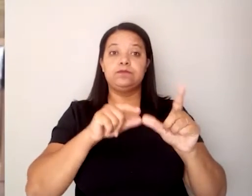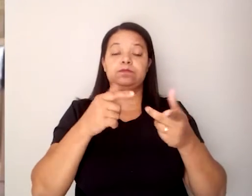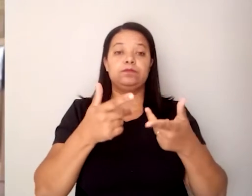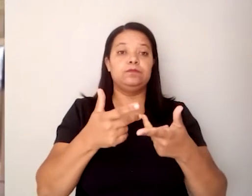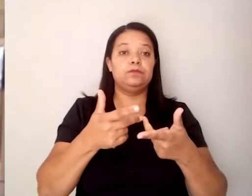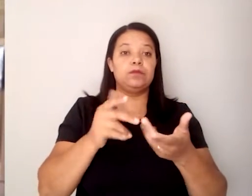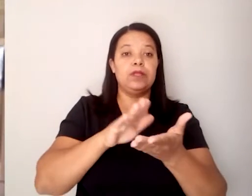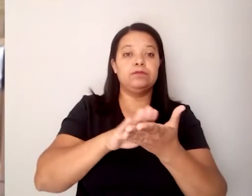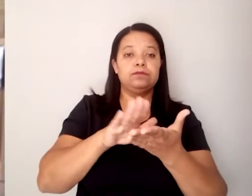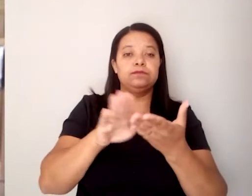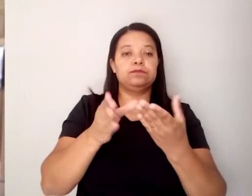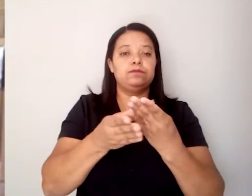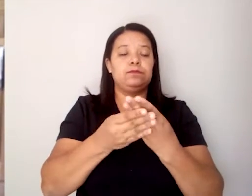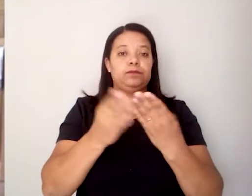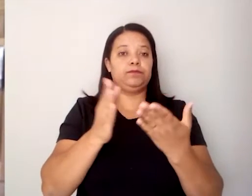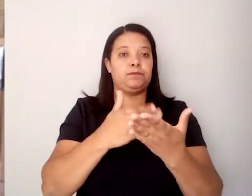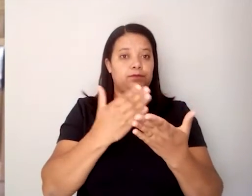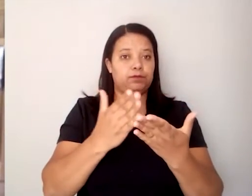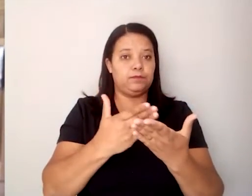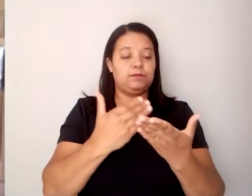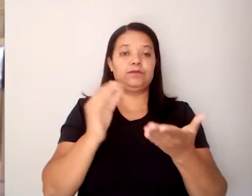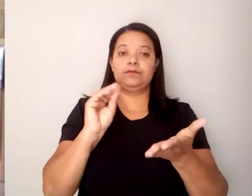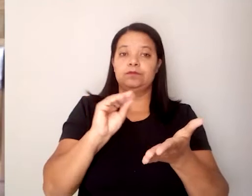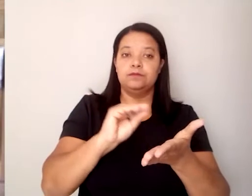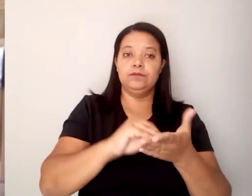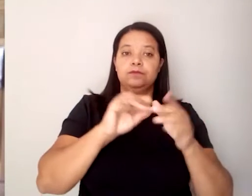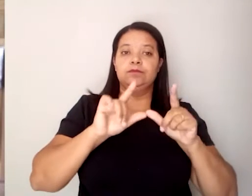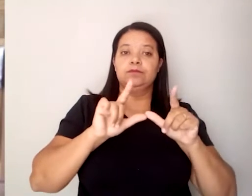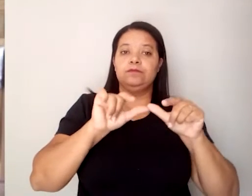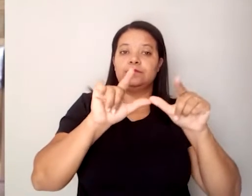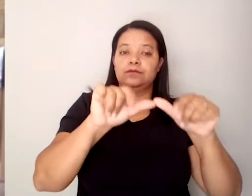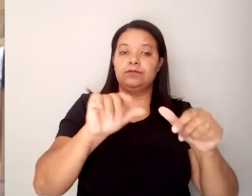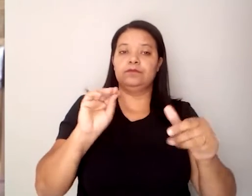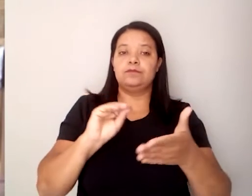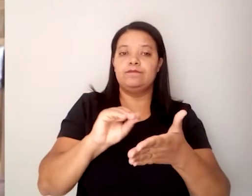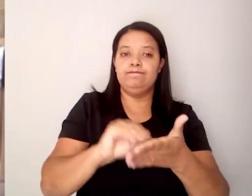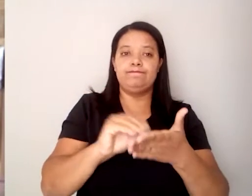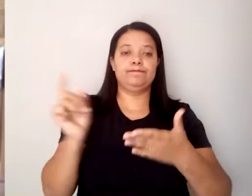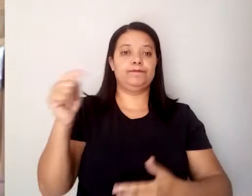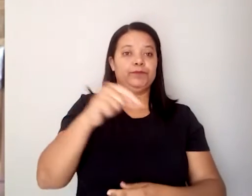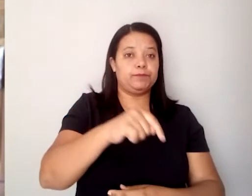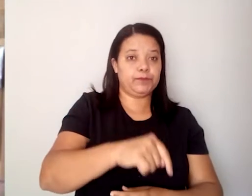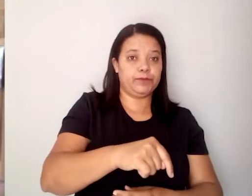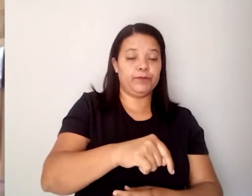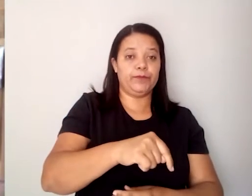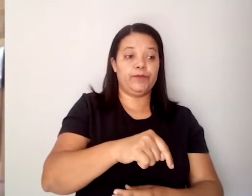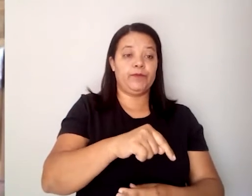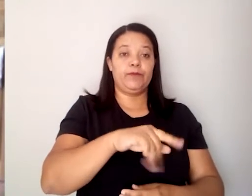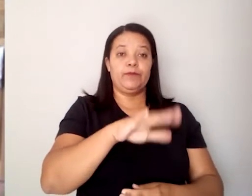publicados, por esses registros dos viajantes, dos que aqui vieram e que reportaram,